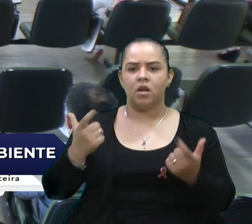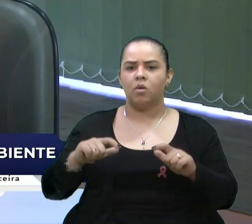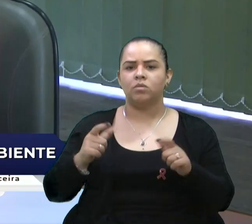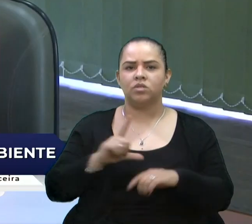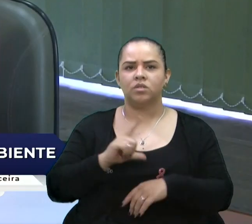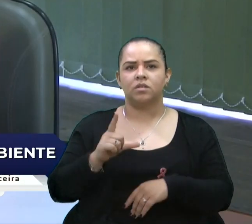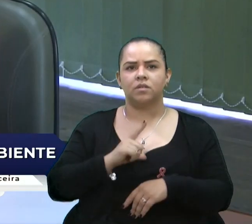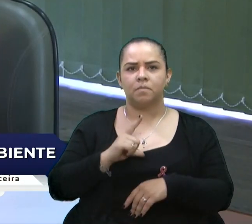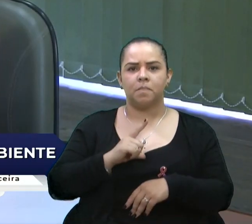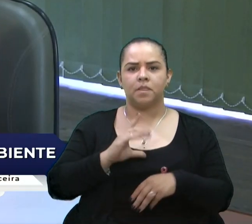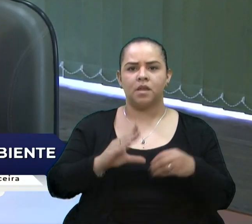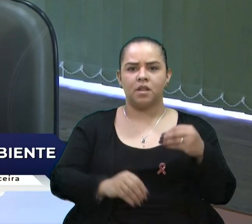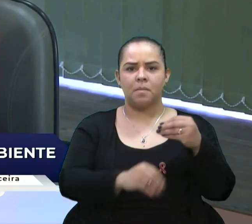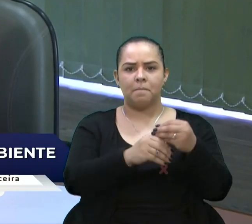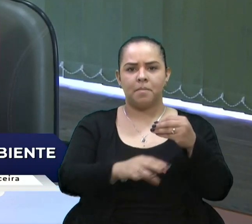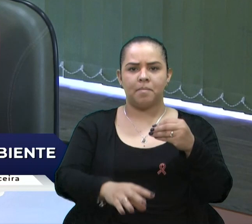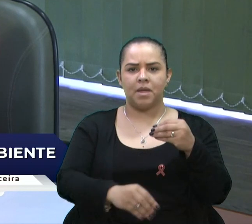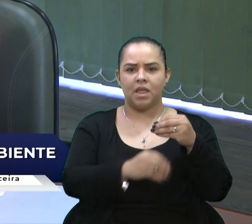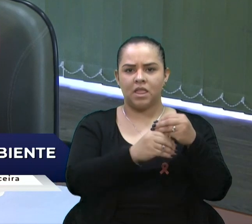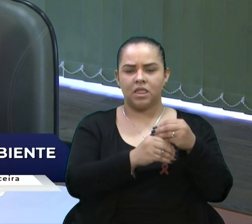valor das emendas parlamentares?